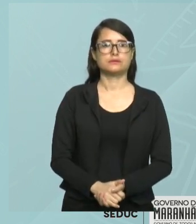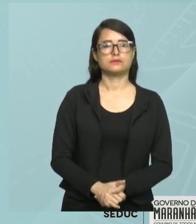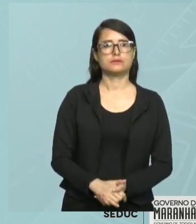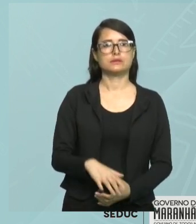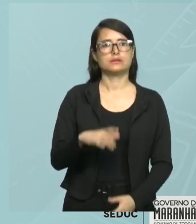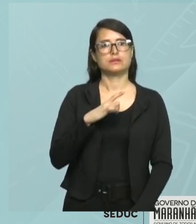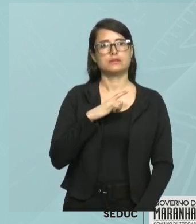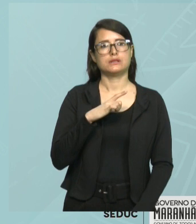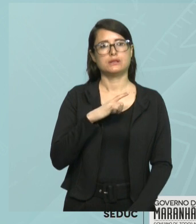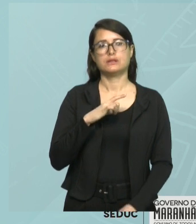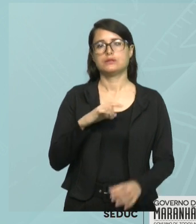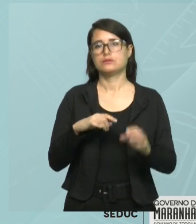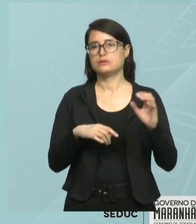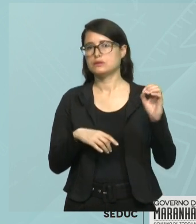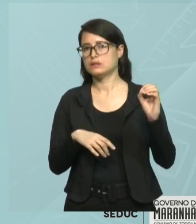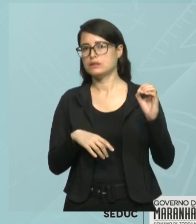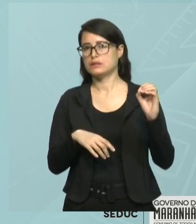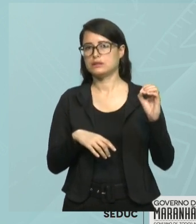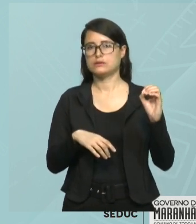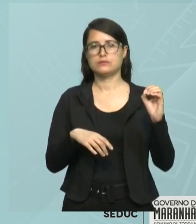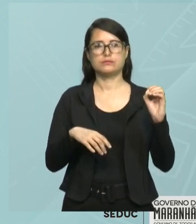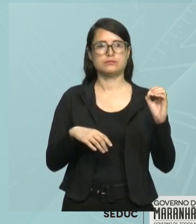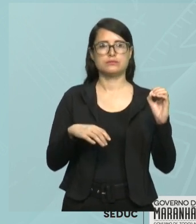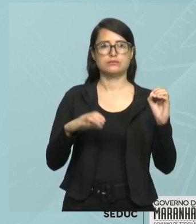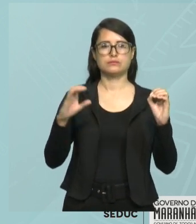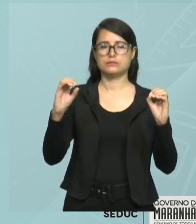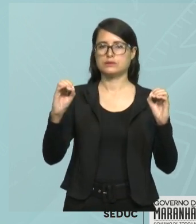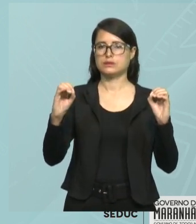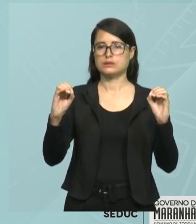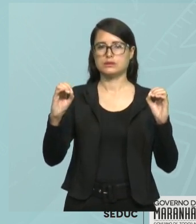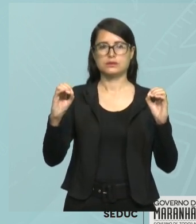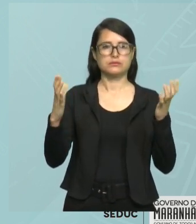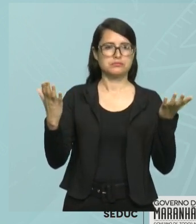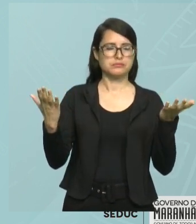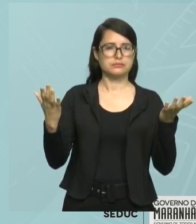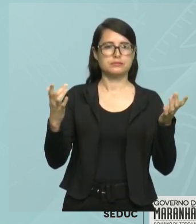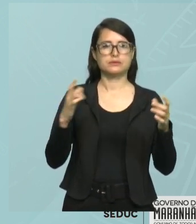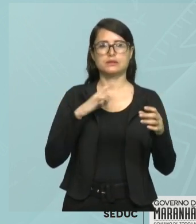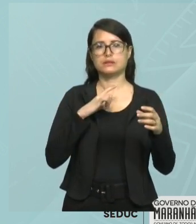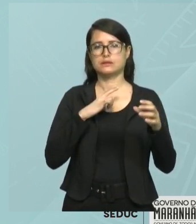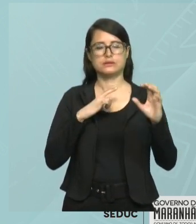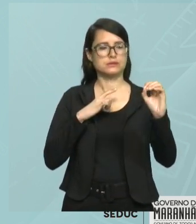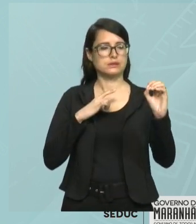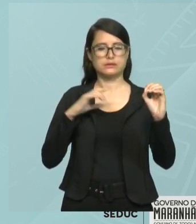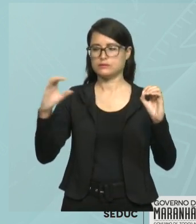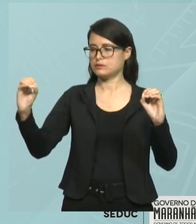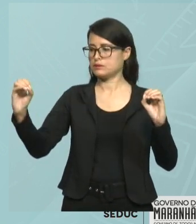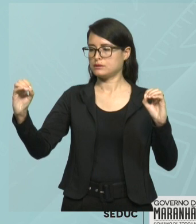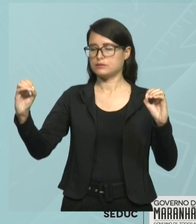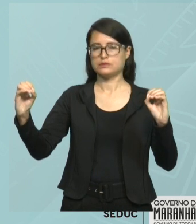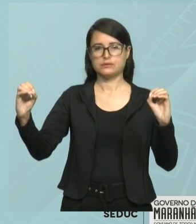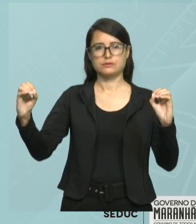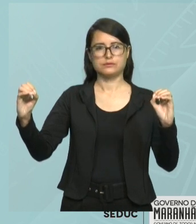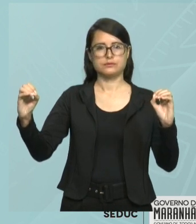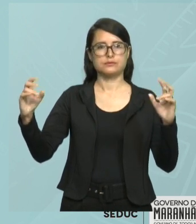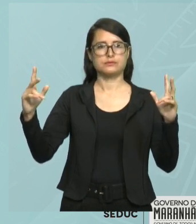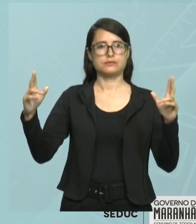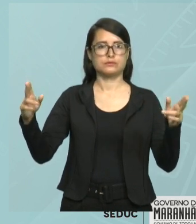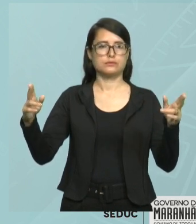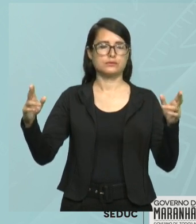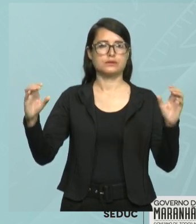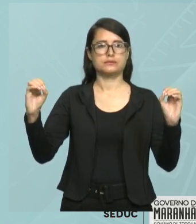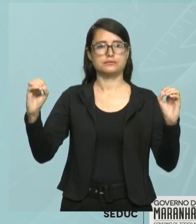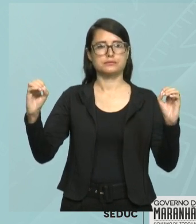existe um zero. Não existe dois zeros diferentes. Logo, esse elemento é igual a esse. Só existe um 2.